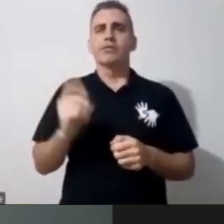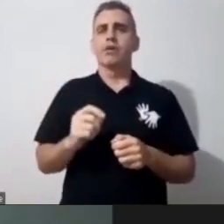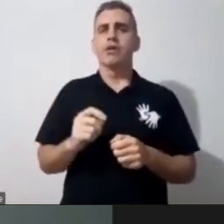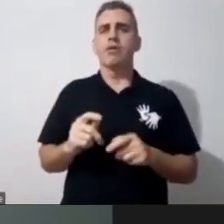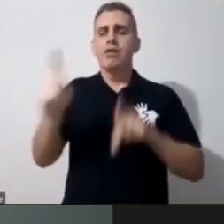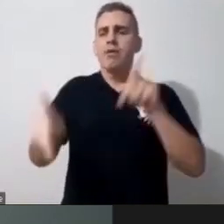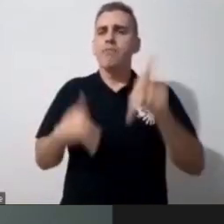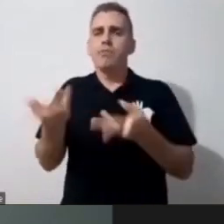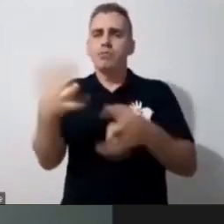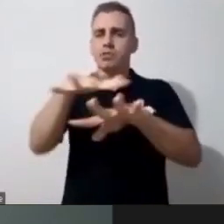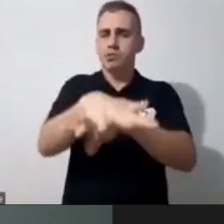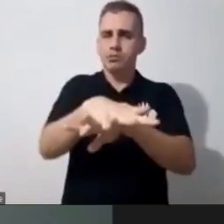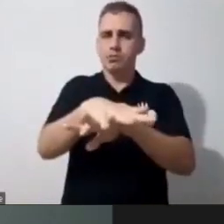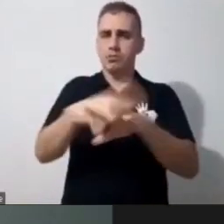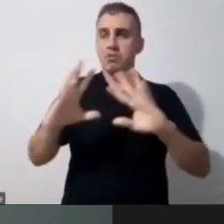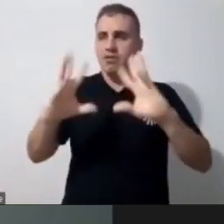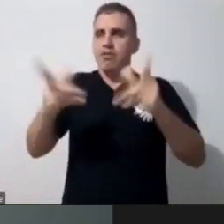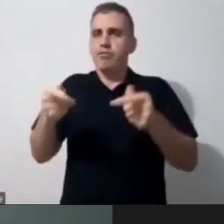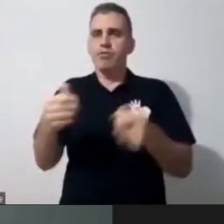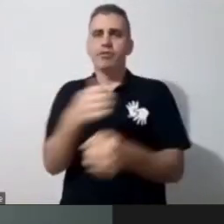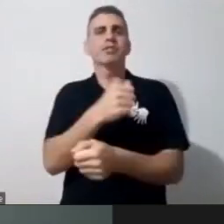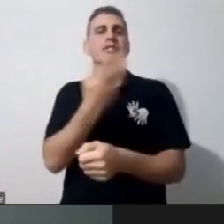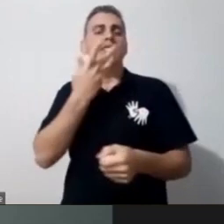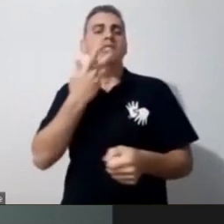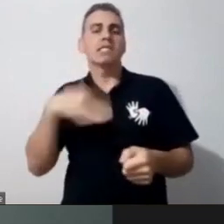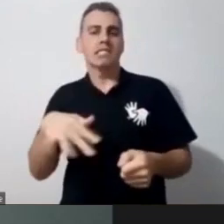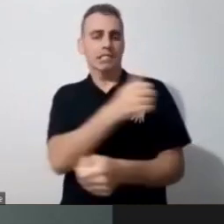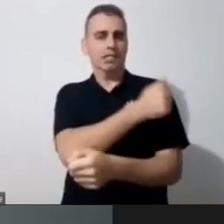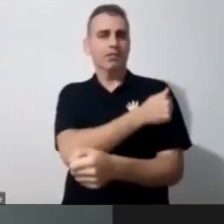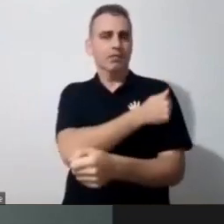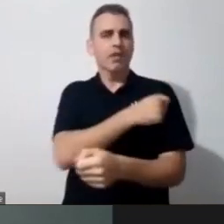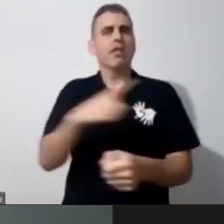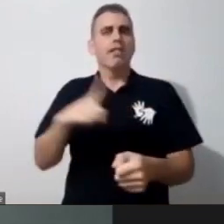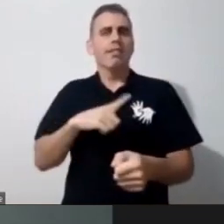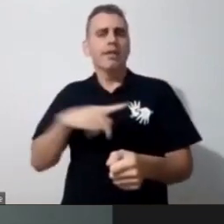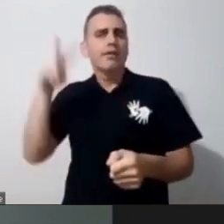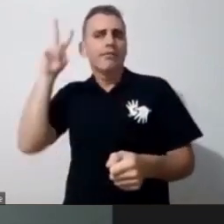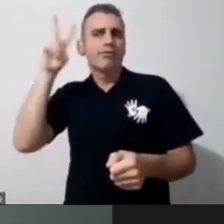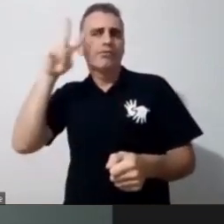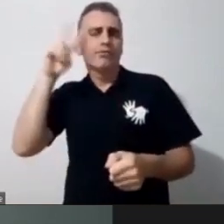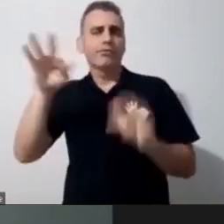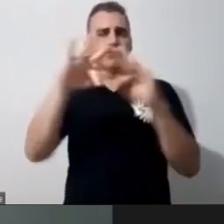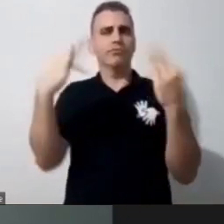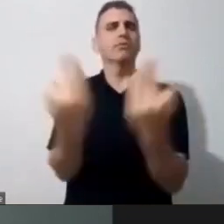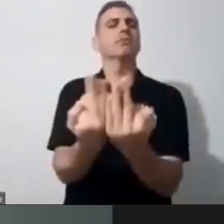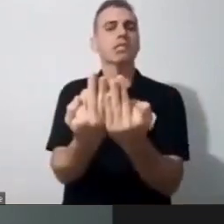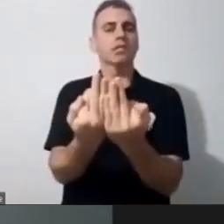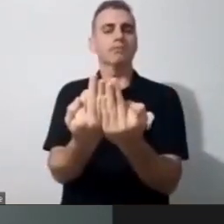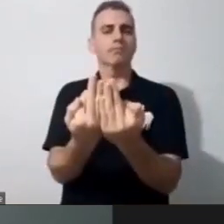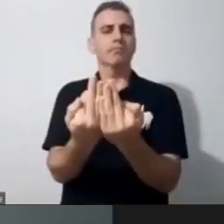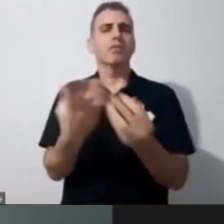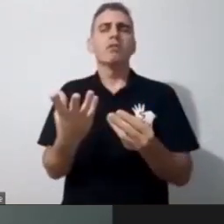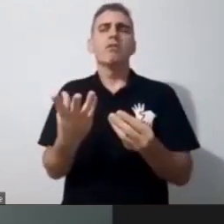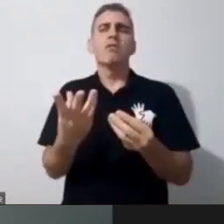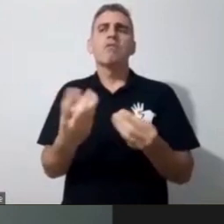as crianças e todos os alunos têm um histórico familiar. Então, assim, como é que tá sendo a realidade dessa família pra que ela não consiga